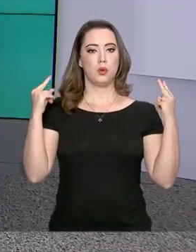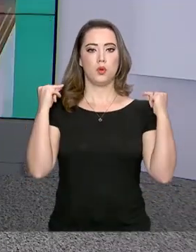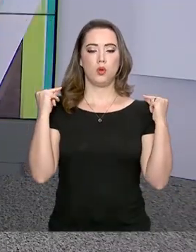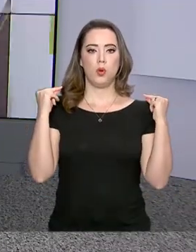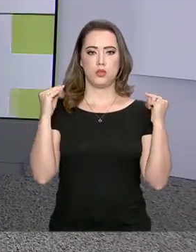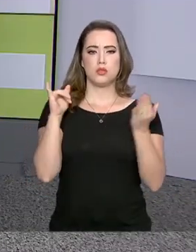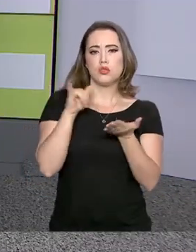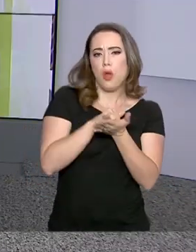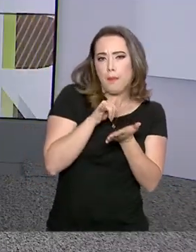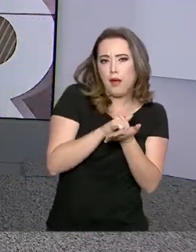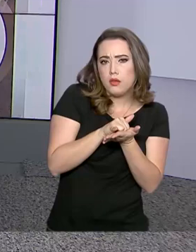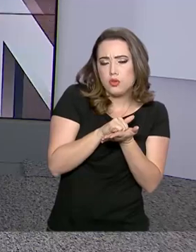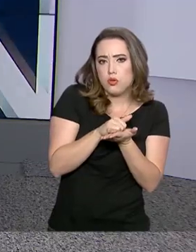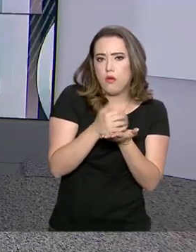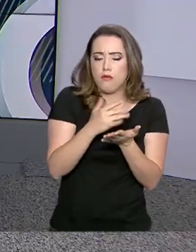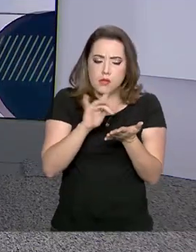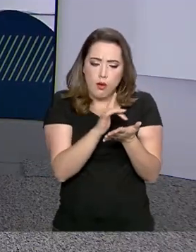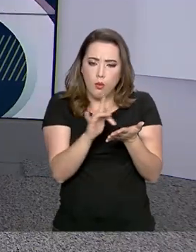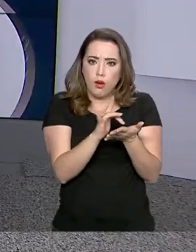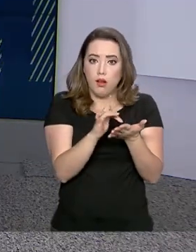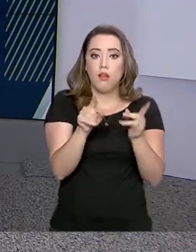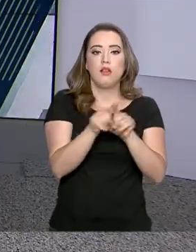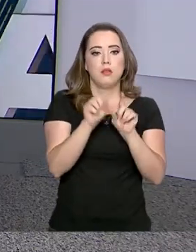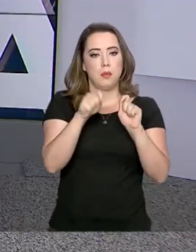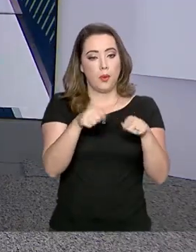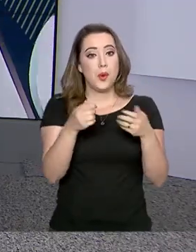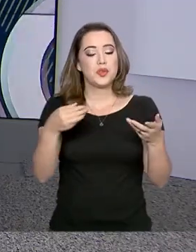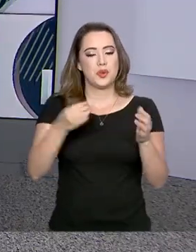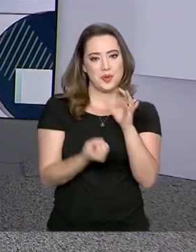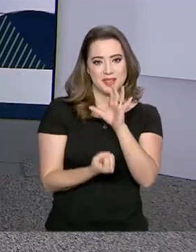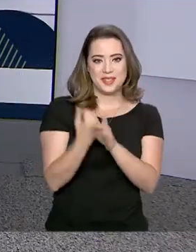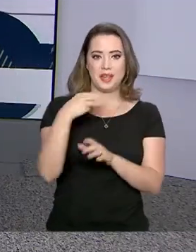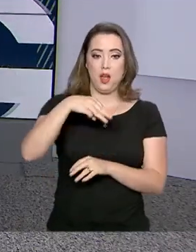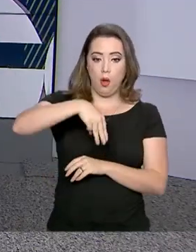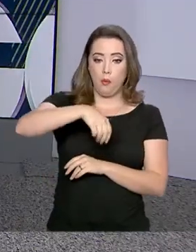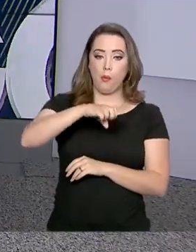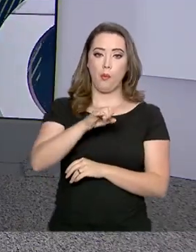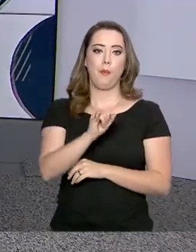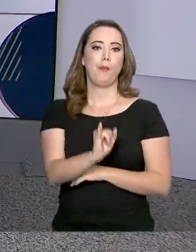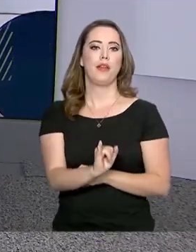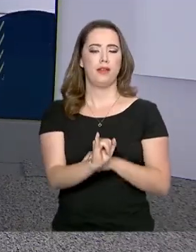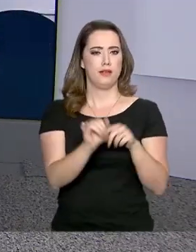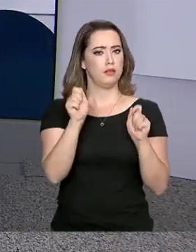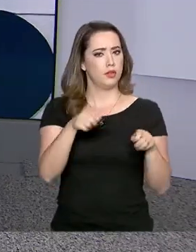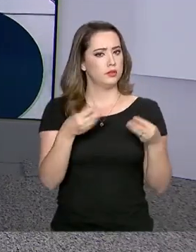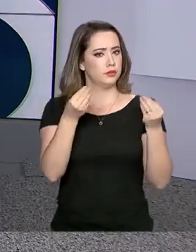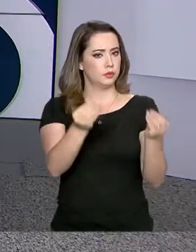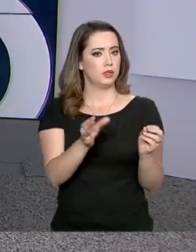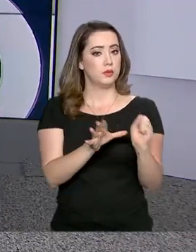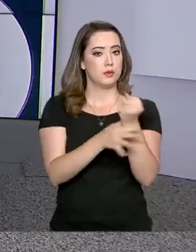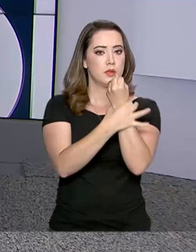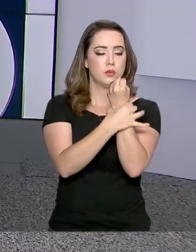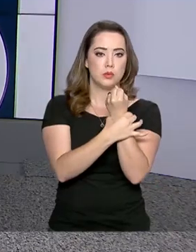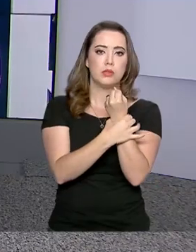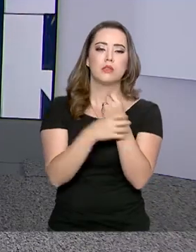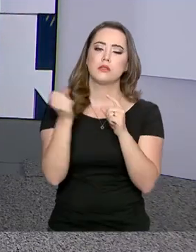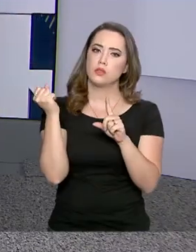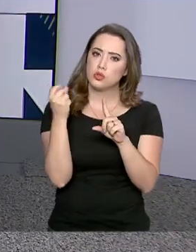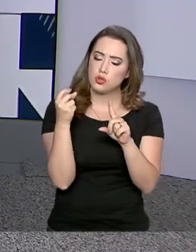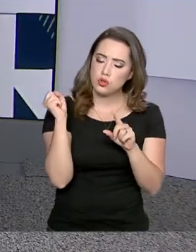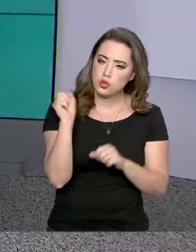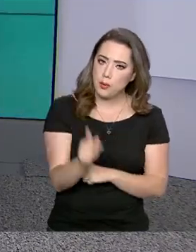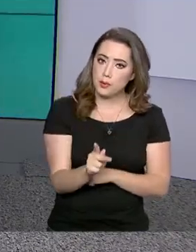aplicativo já pode se formalizar como microempreendedor individual, uma garantia de acesso a benefícios previdenciários. A